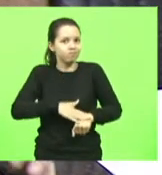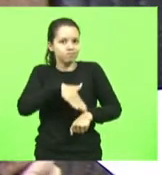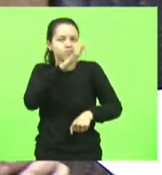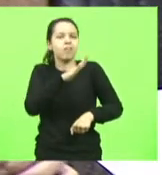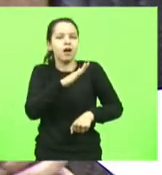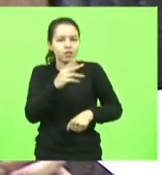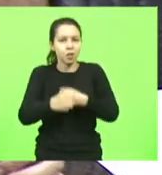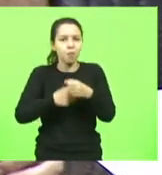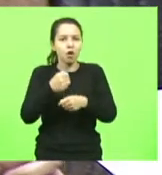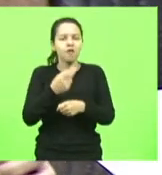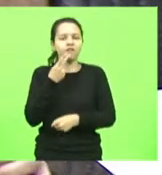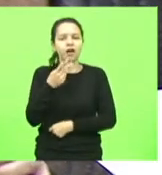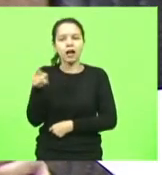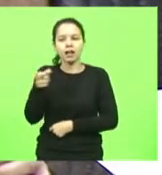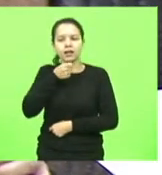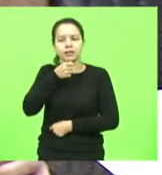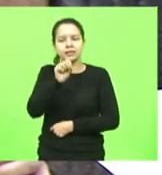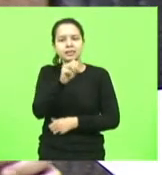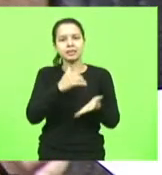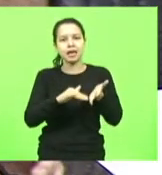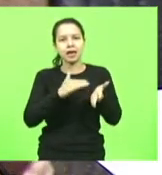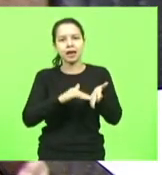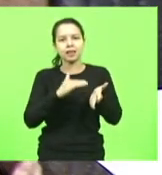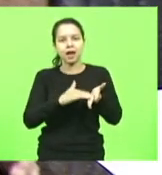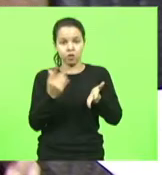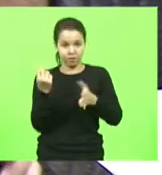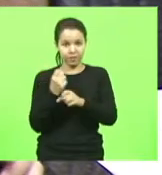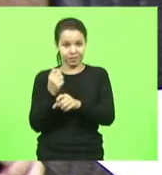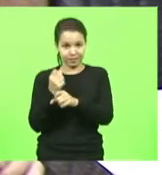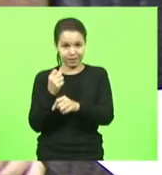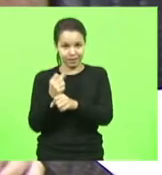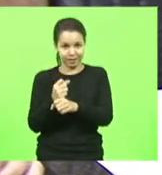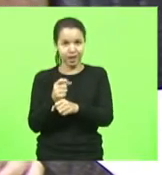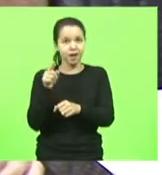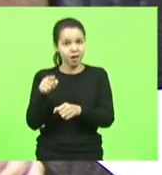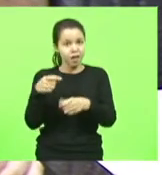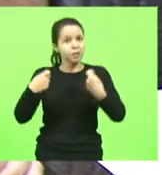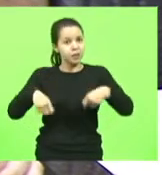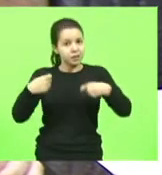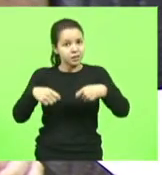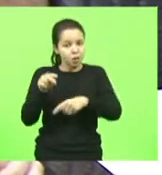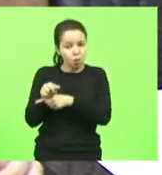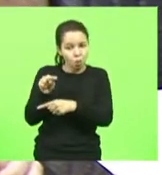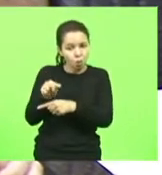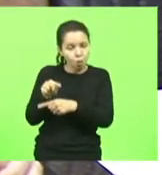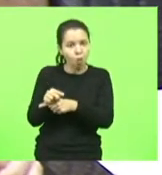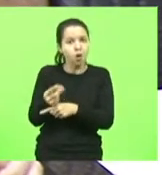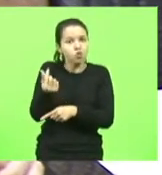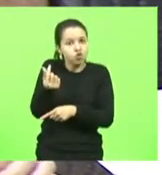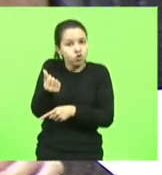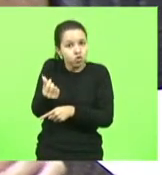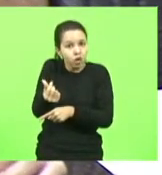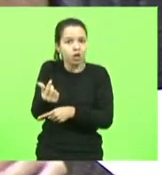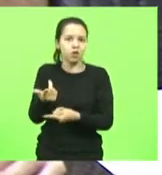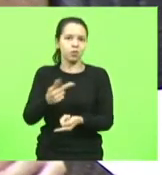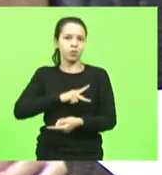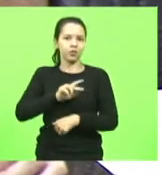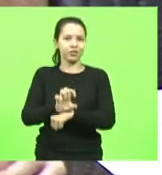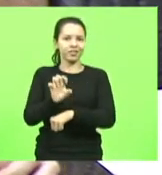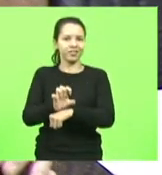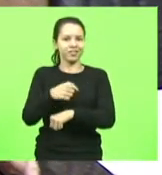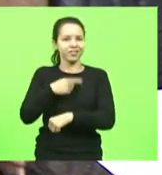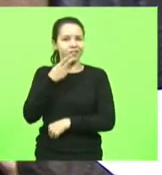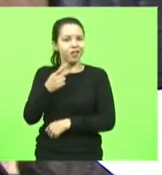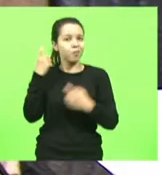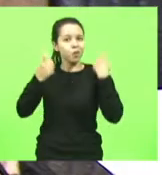depois da fala do secretário da Fazenda, que deveria ser o guardião do Tesouro, eu me refiro, então, à